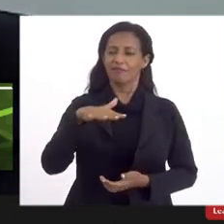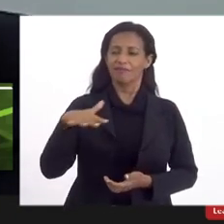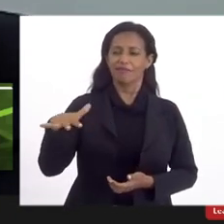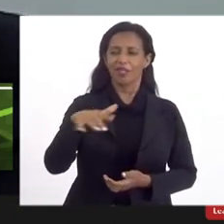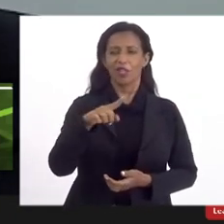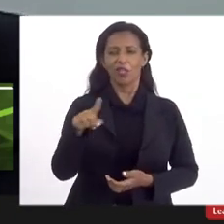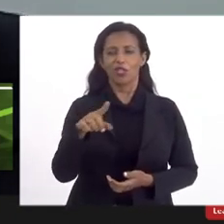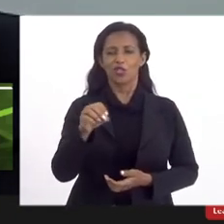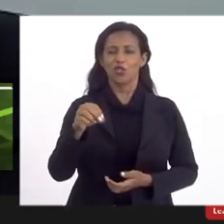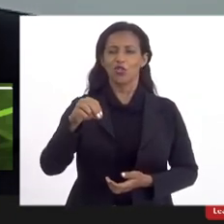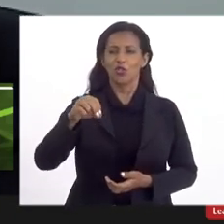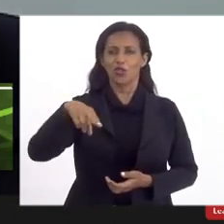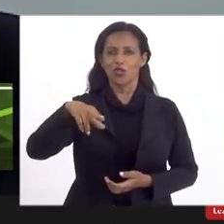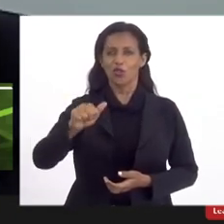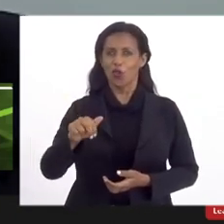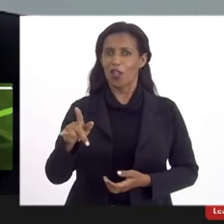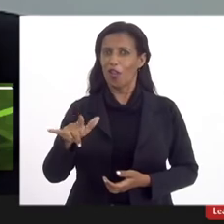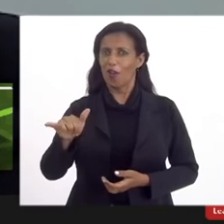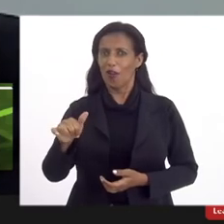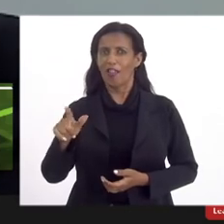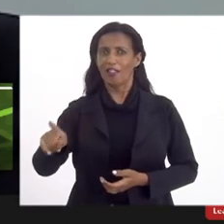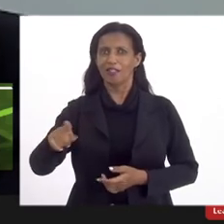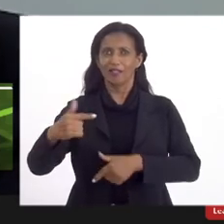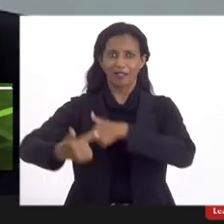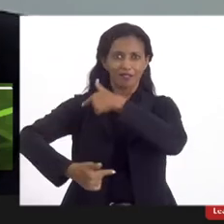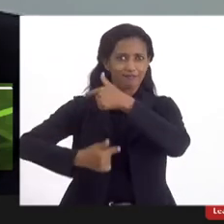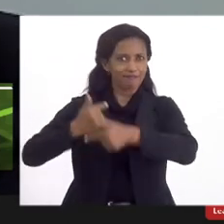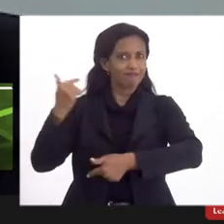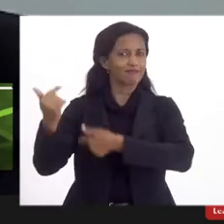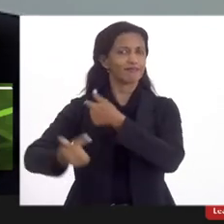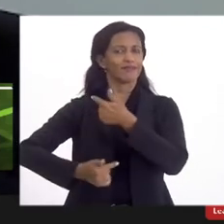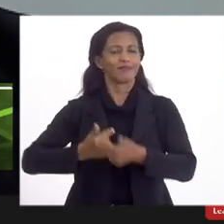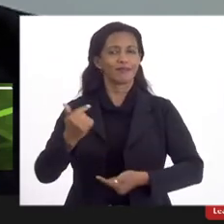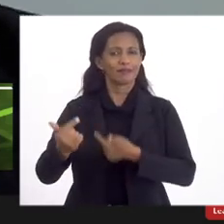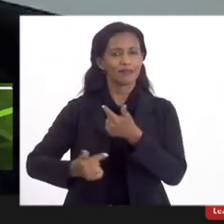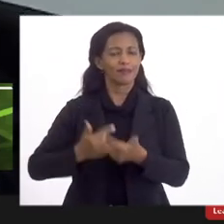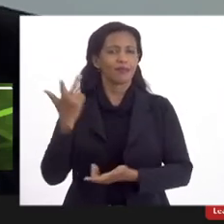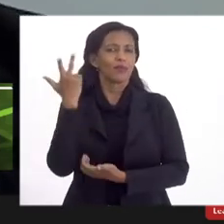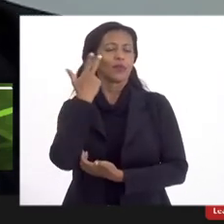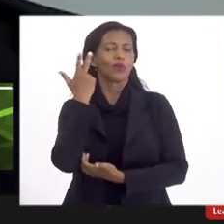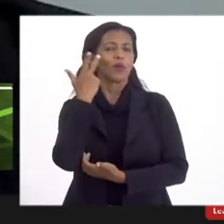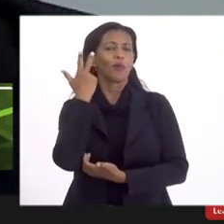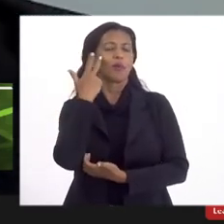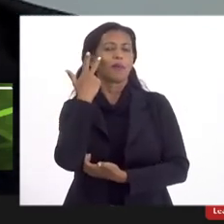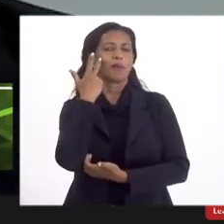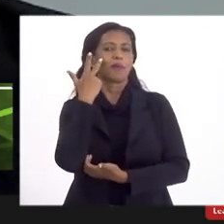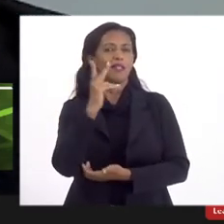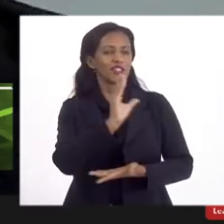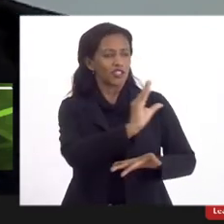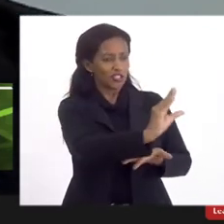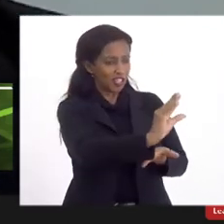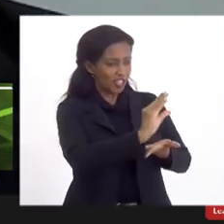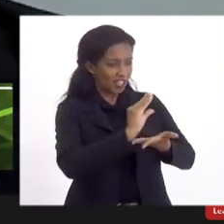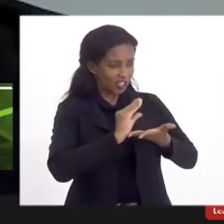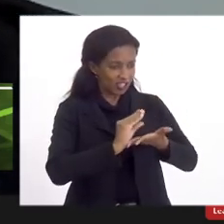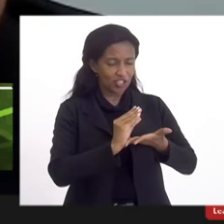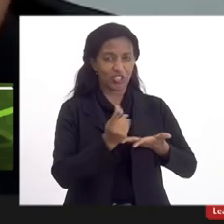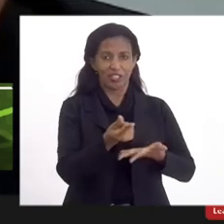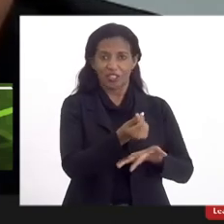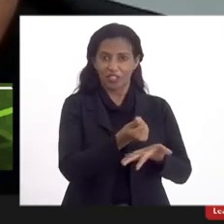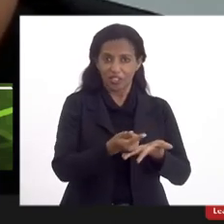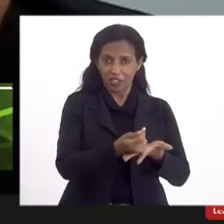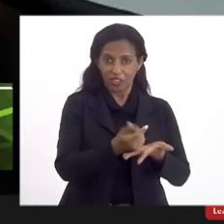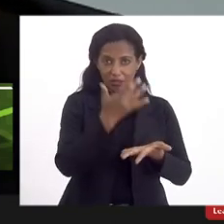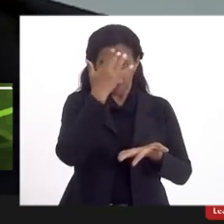dando uma de Robin Hood às avessas é o normalmente a gente retira recursos daqueles entes que têm